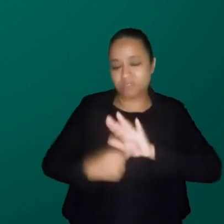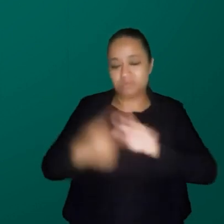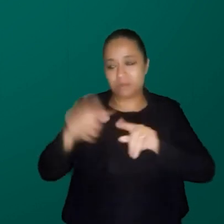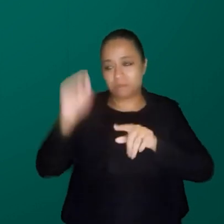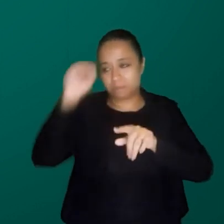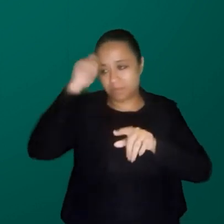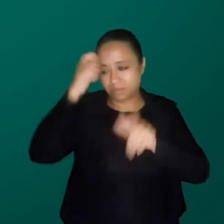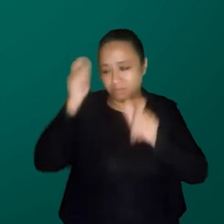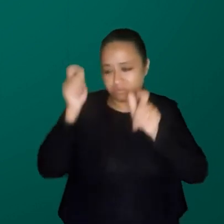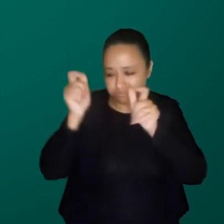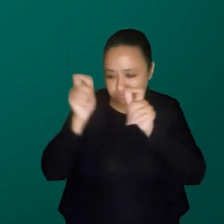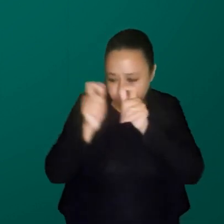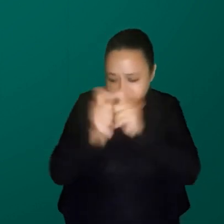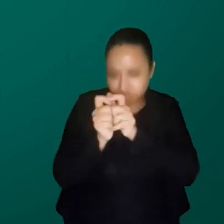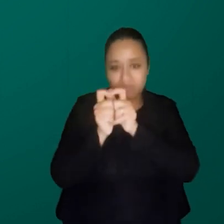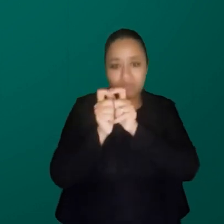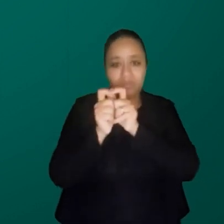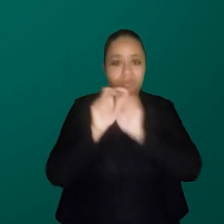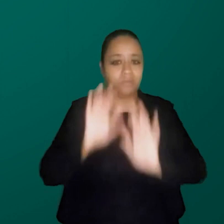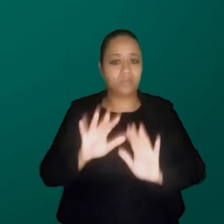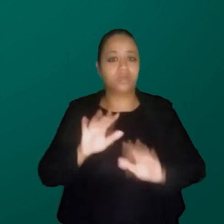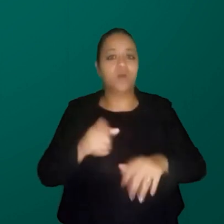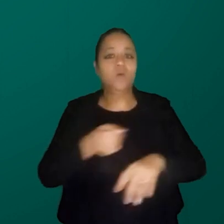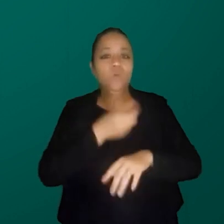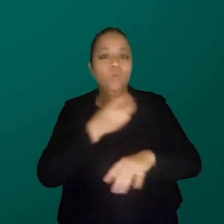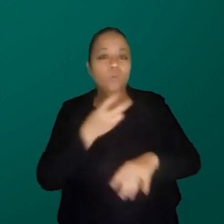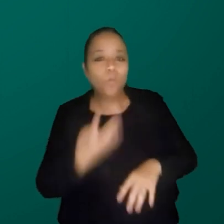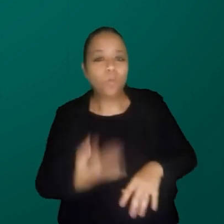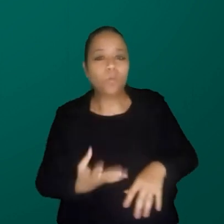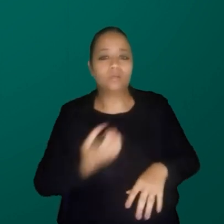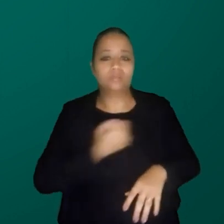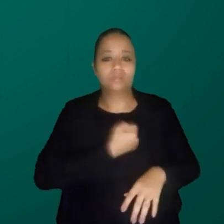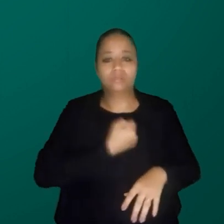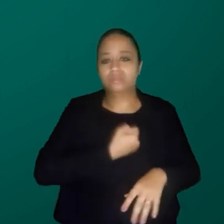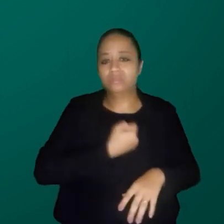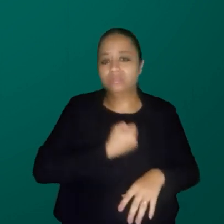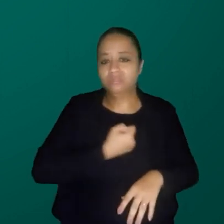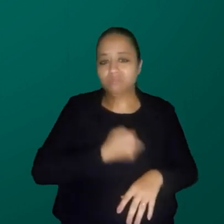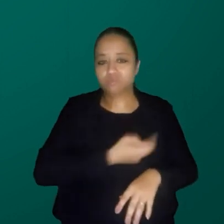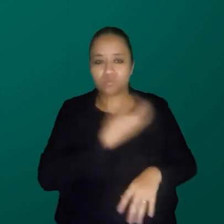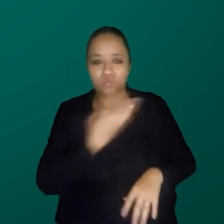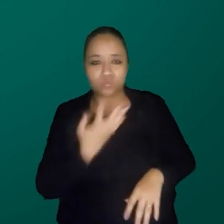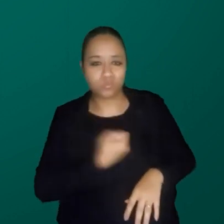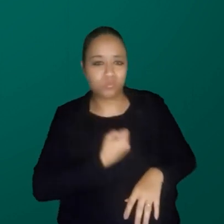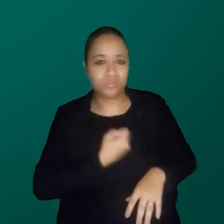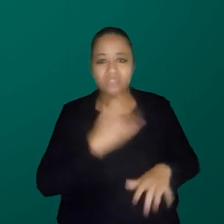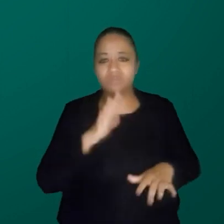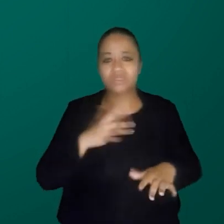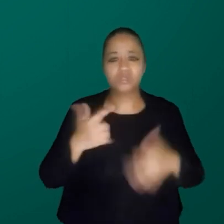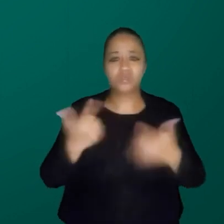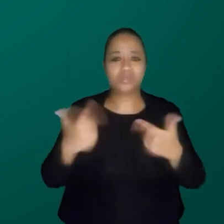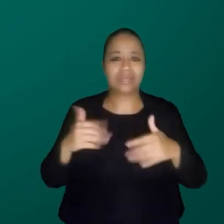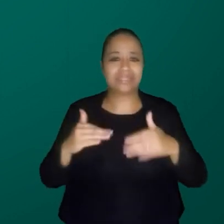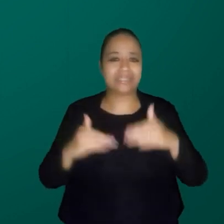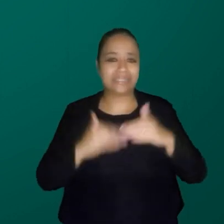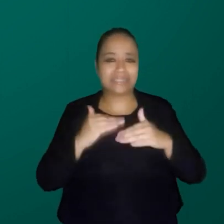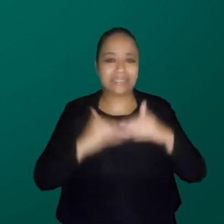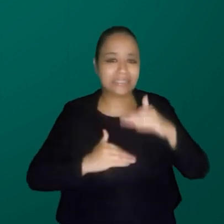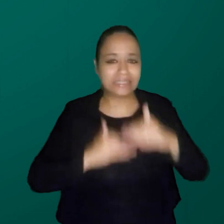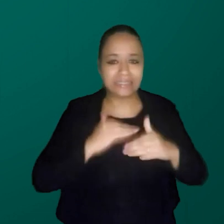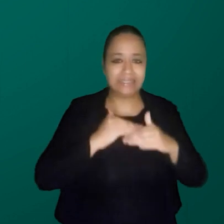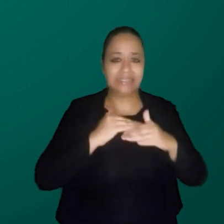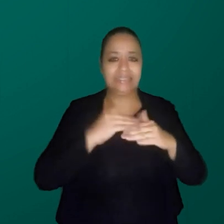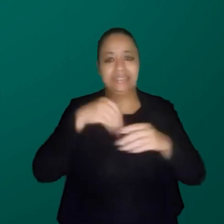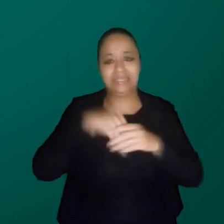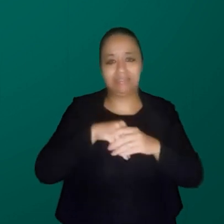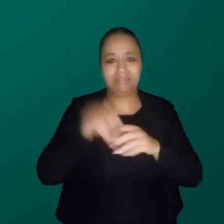minorias no nosso país, mas o número nem de longe chega a ter um indício de equidade ali dentro da academia.